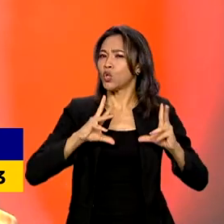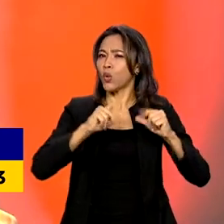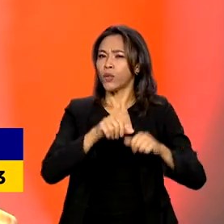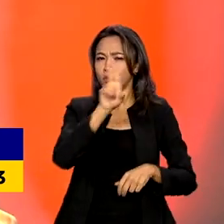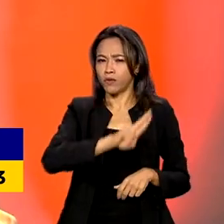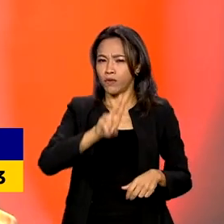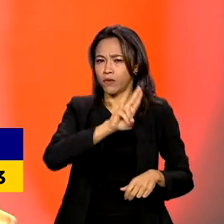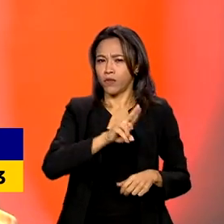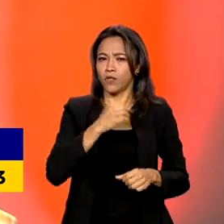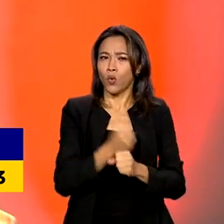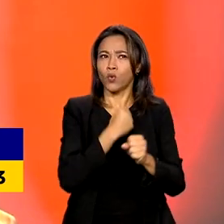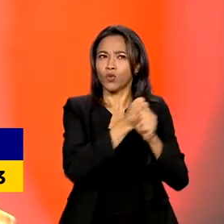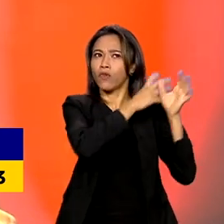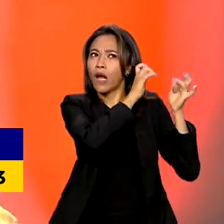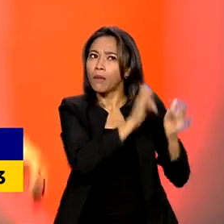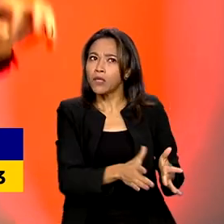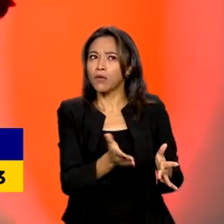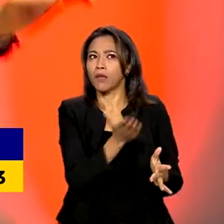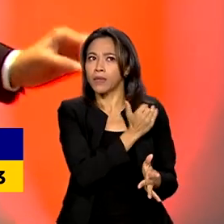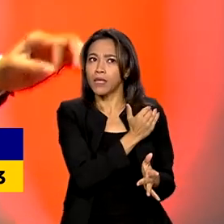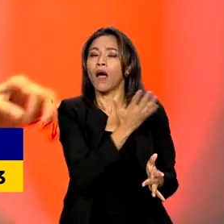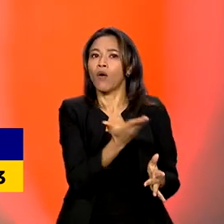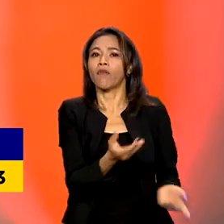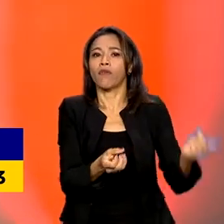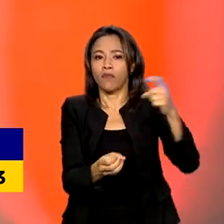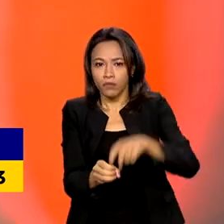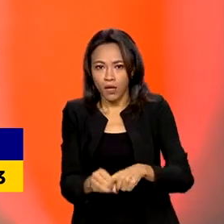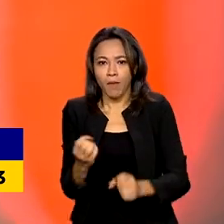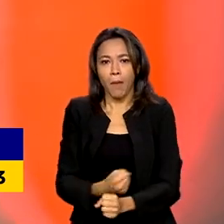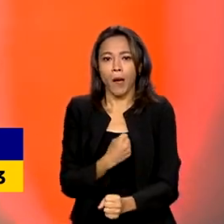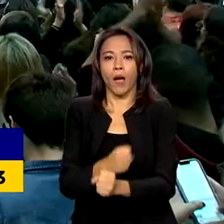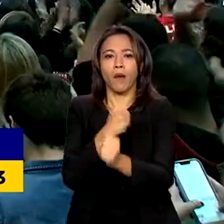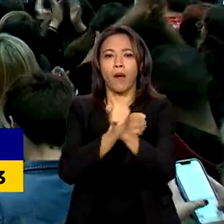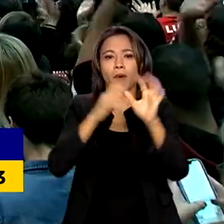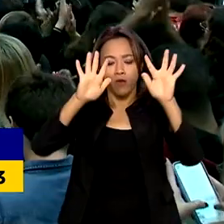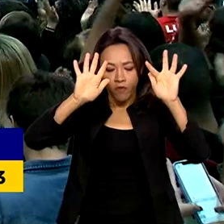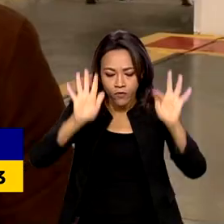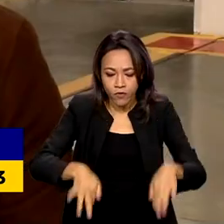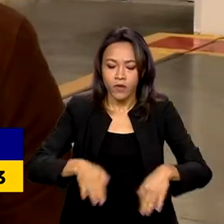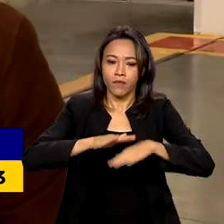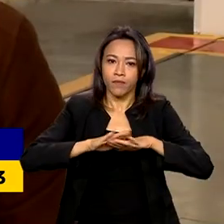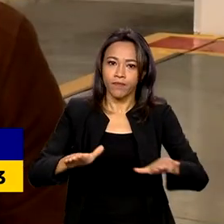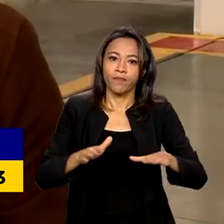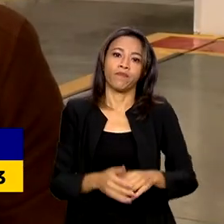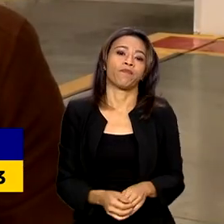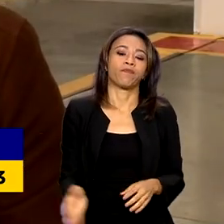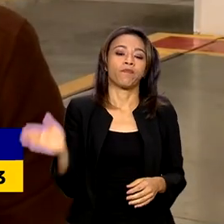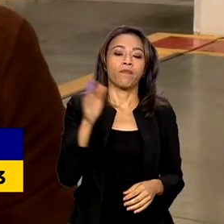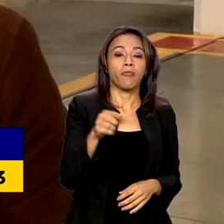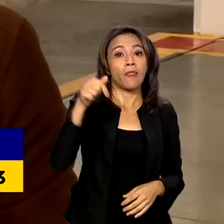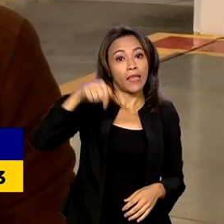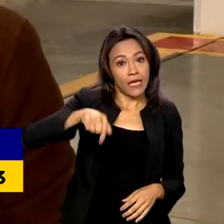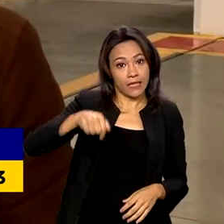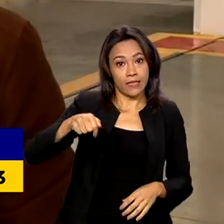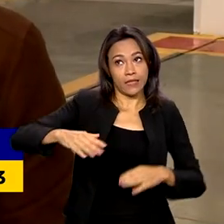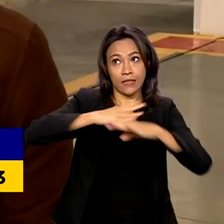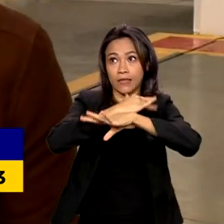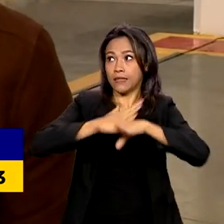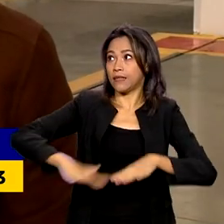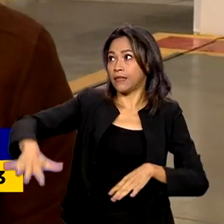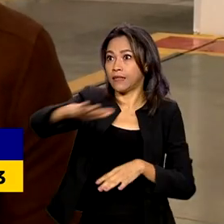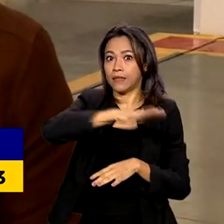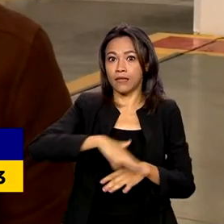paralisadas e inacabadas da universidade serão retomadas e finalizadas. Ainda em São Bernardo do Campo, o presidente